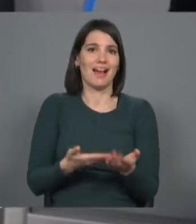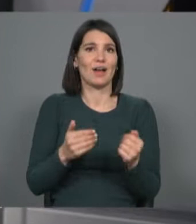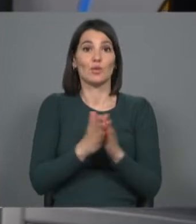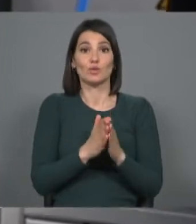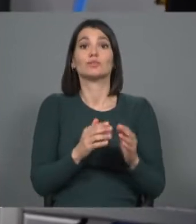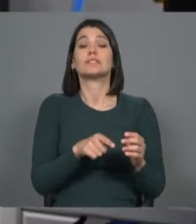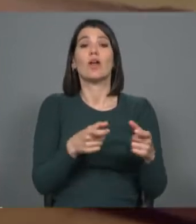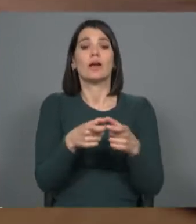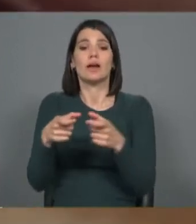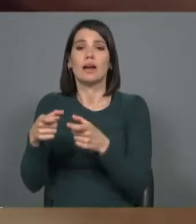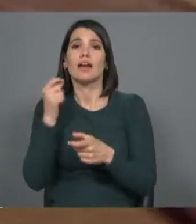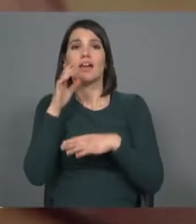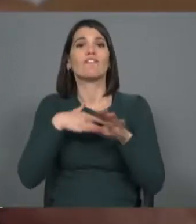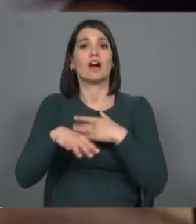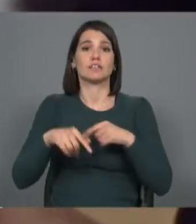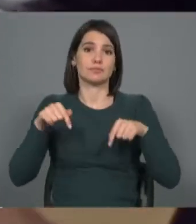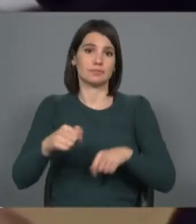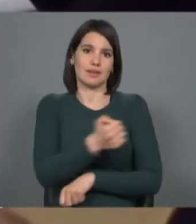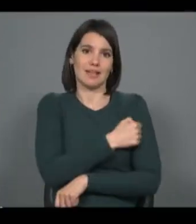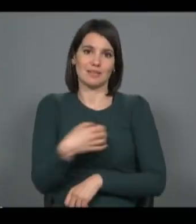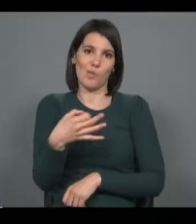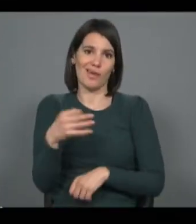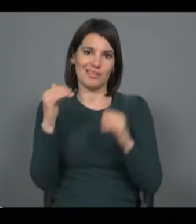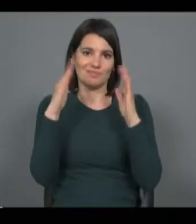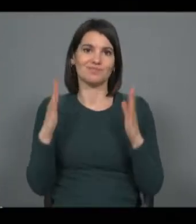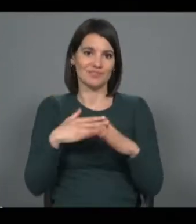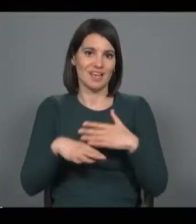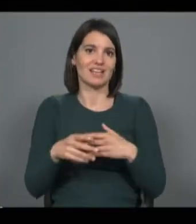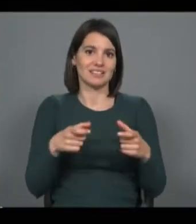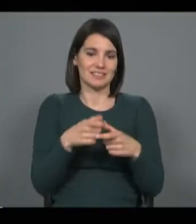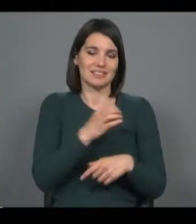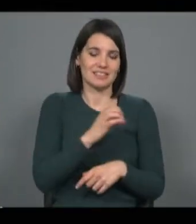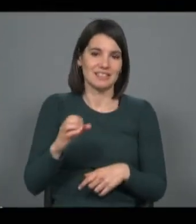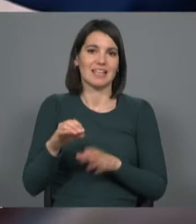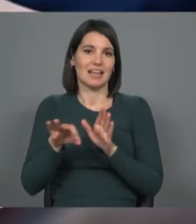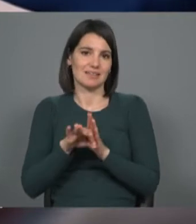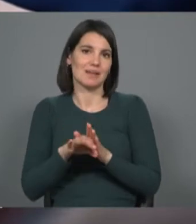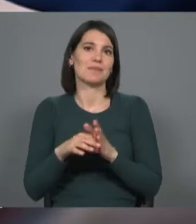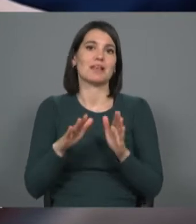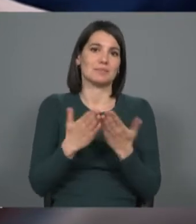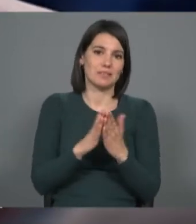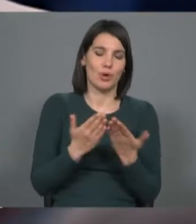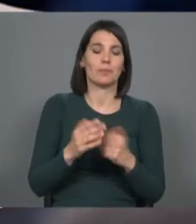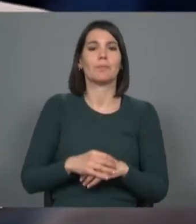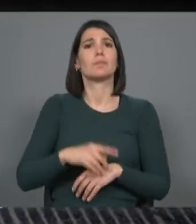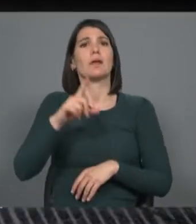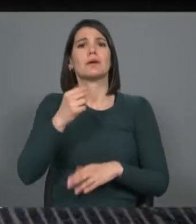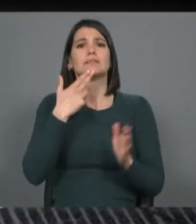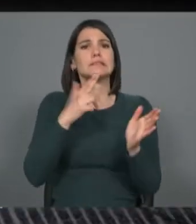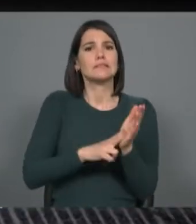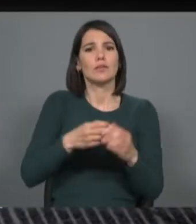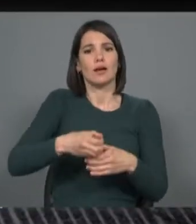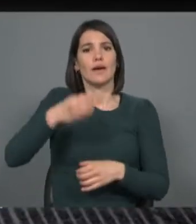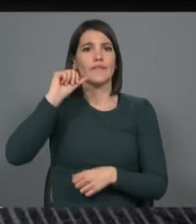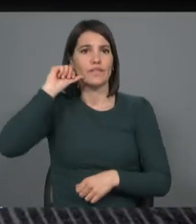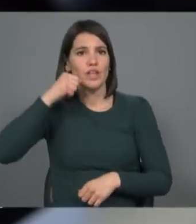são produzidos pela Casa da Moeda, mas também em momentos de lazer, como os selos que constam nas gafas de vinho ou noutras bebidas